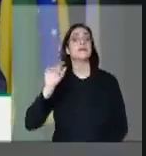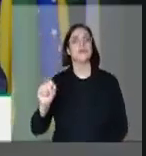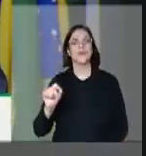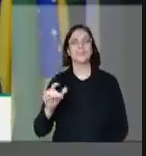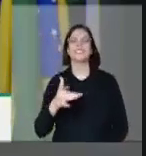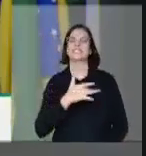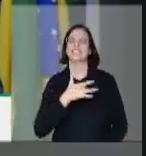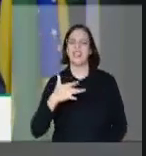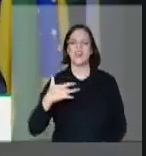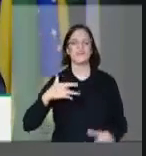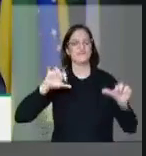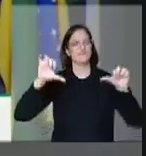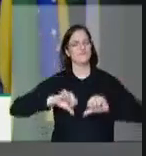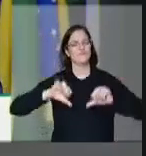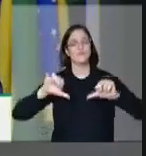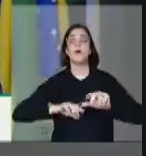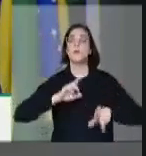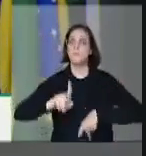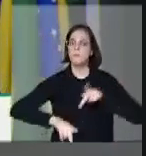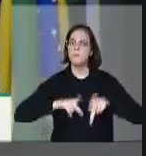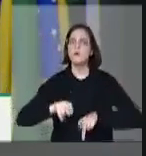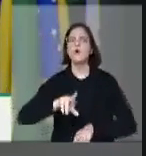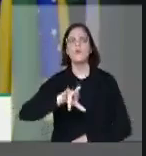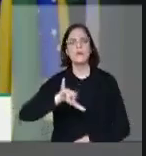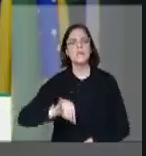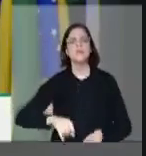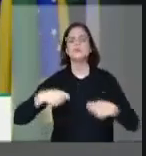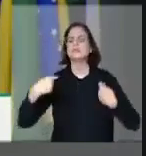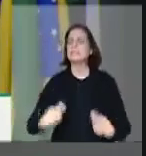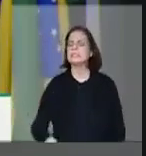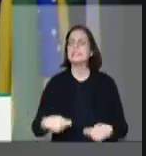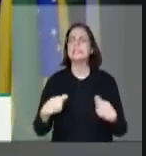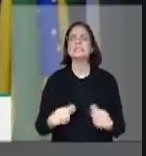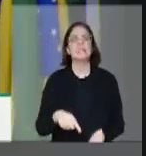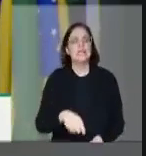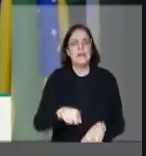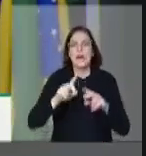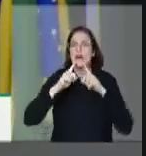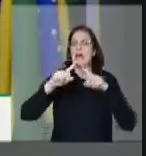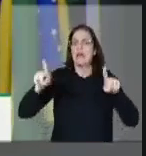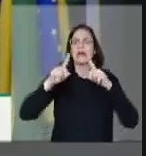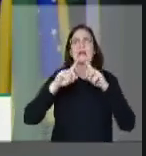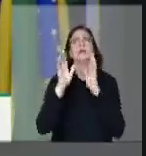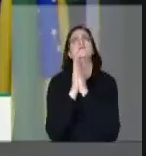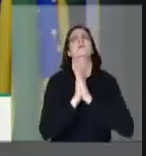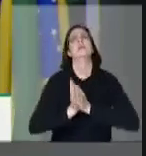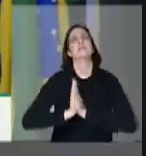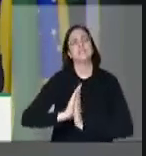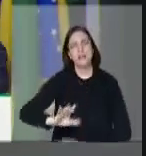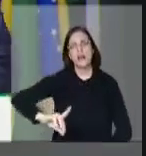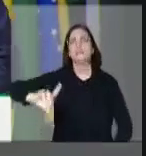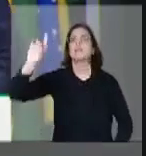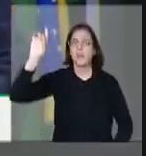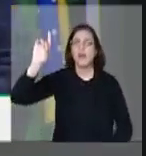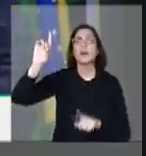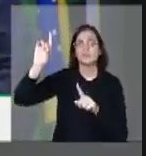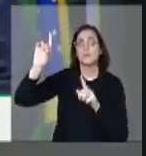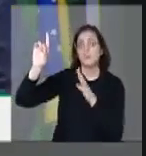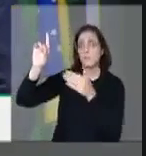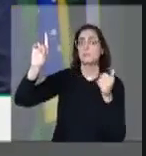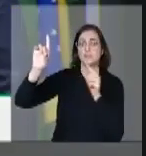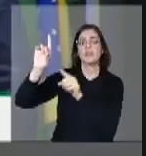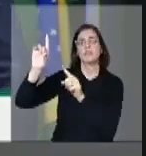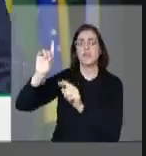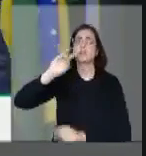da saúde, que é uma área que o povo carioca está clamando já a Deus, a Deus, pedindo